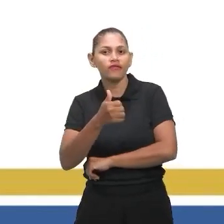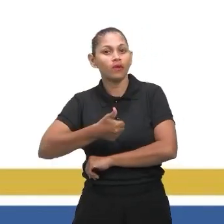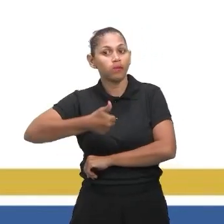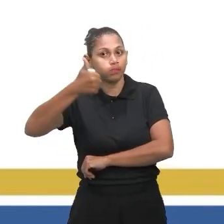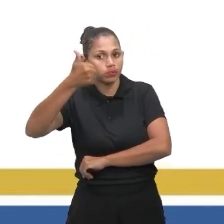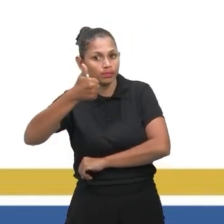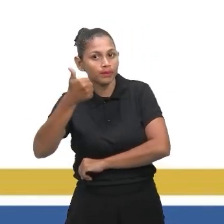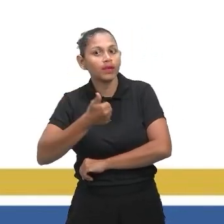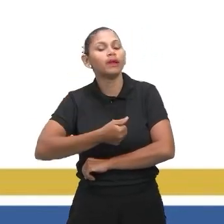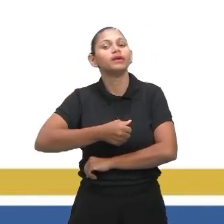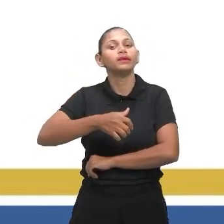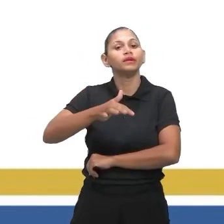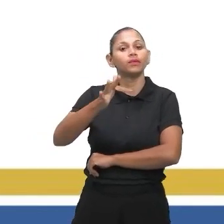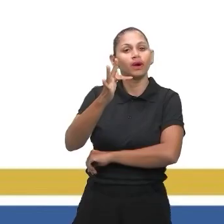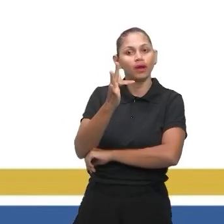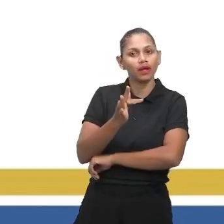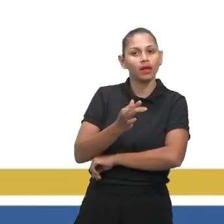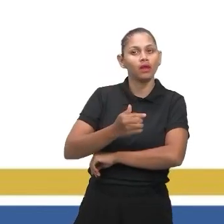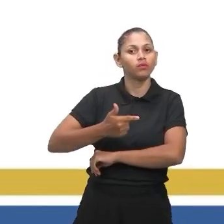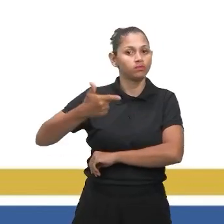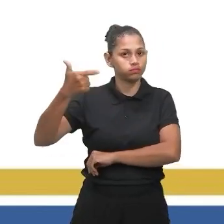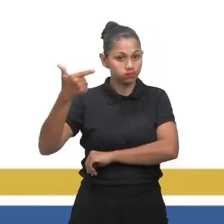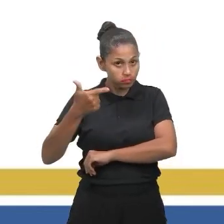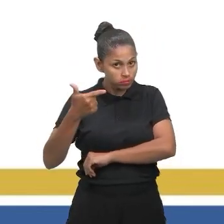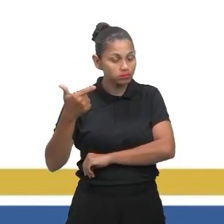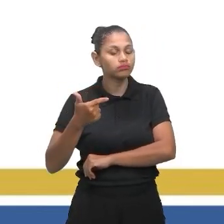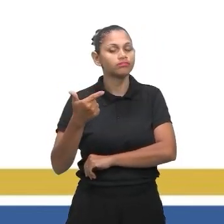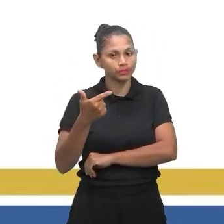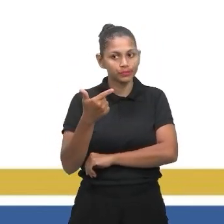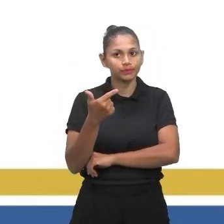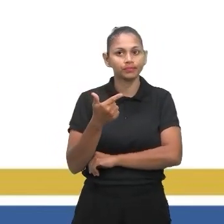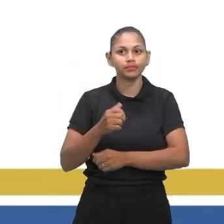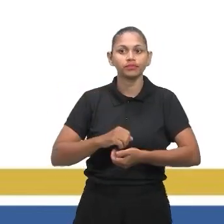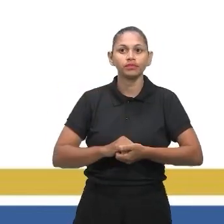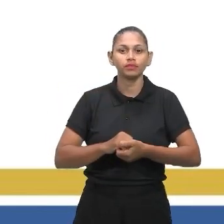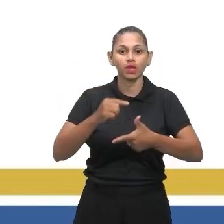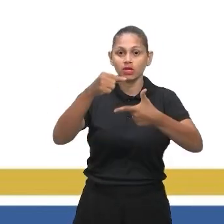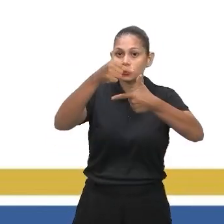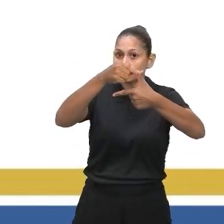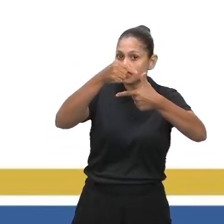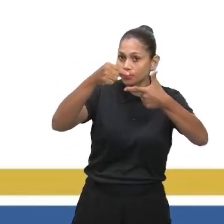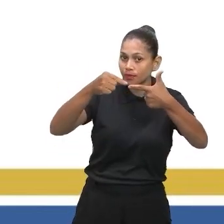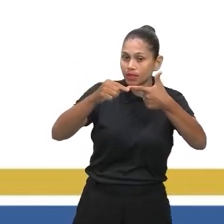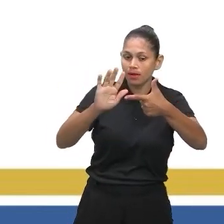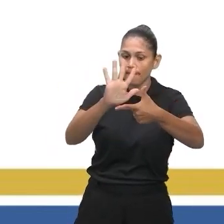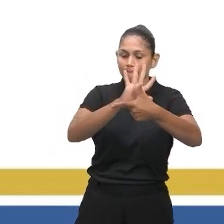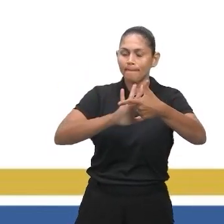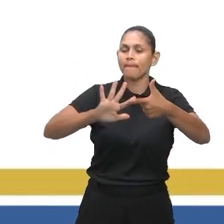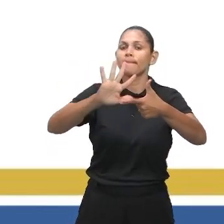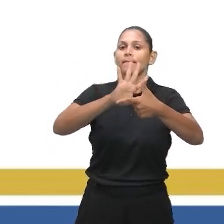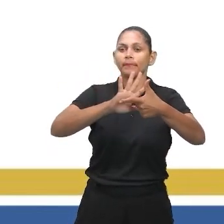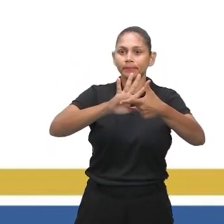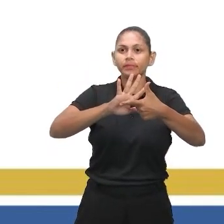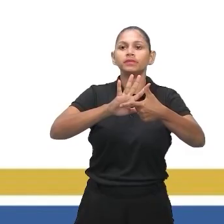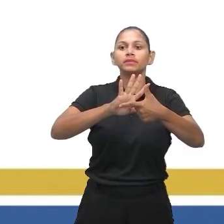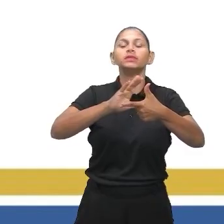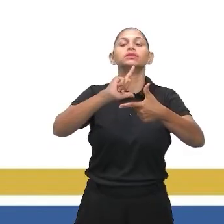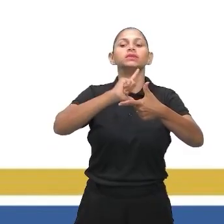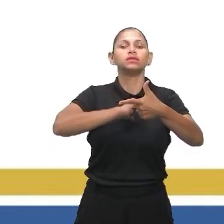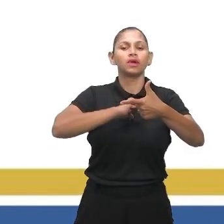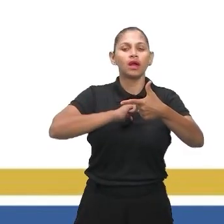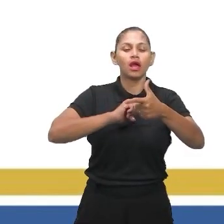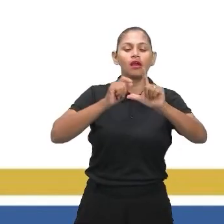que é mais cobrado em funções, Cai muito, principalmente a do primeiro grau. geometria plana, cai muito áreas de figuras planas,